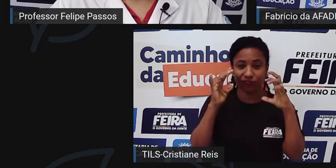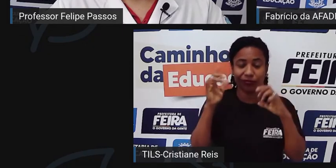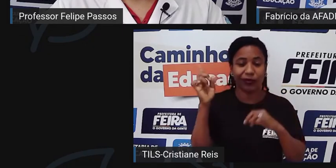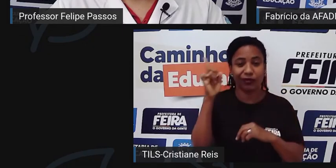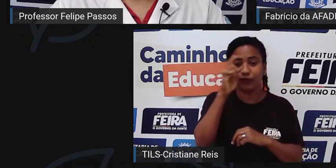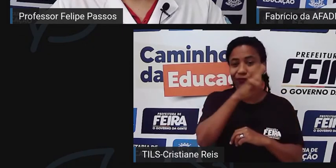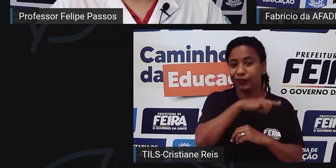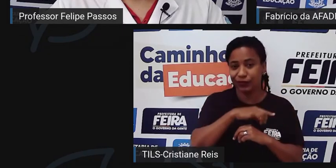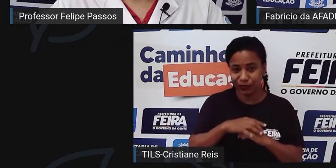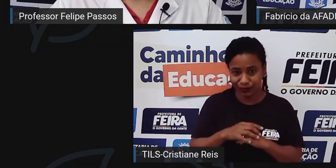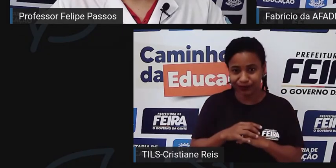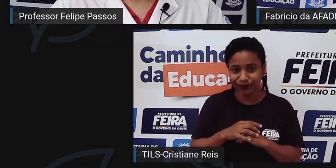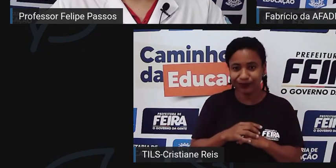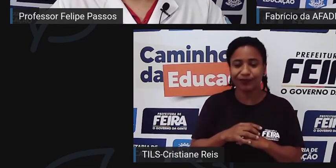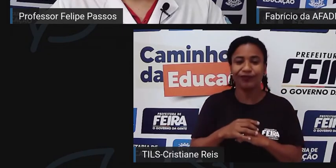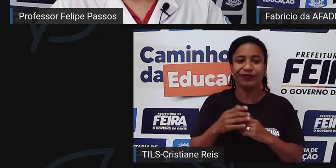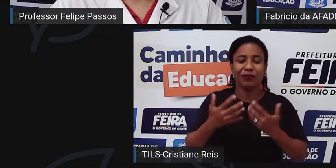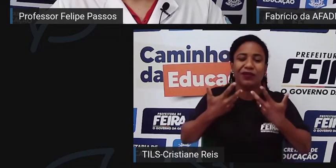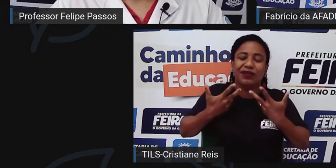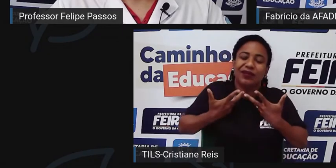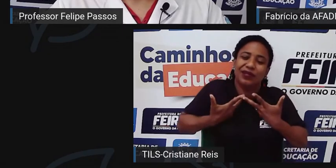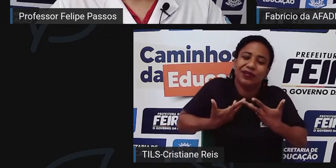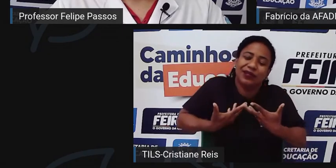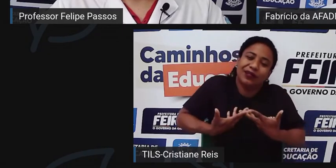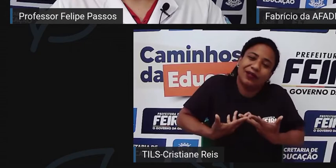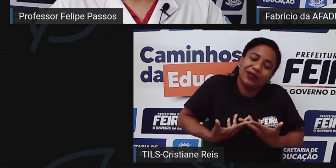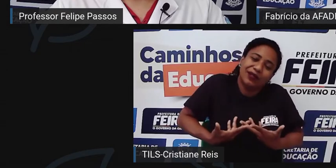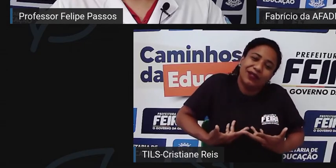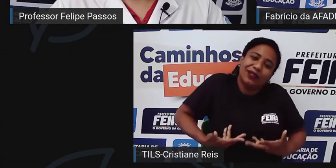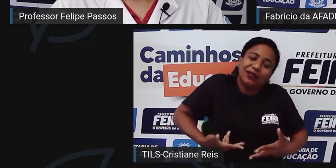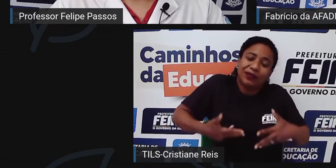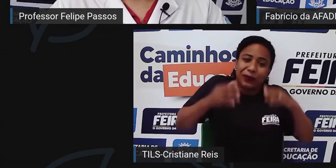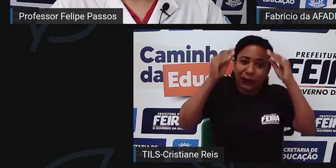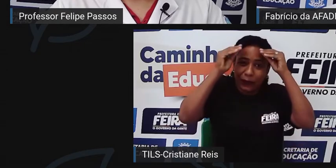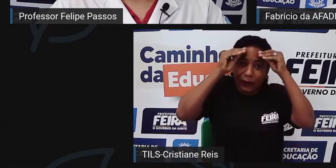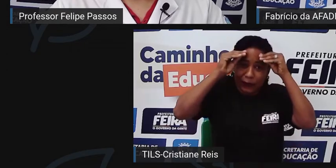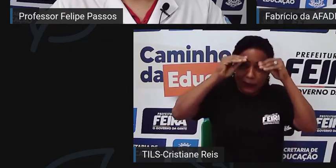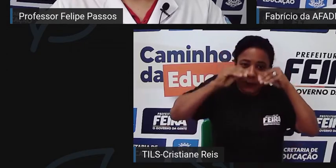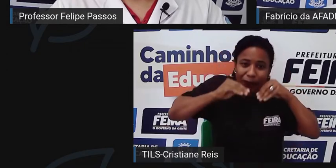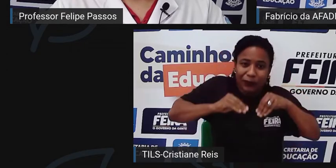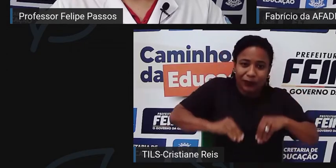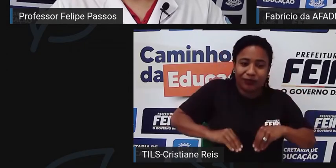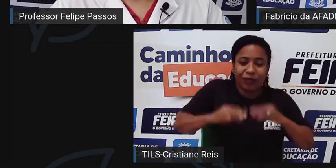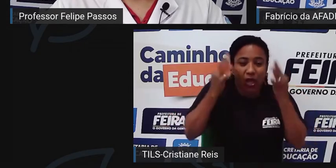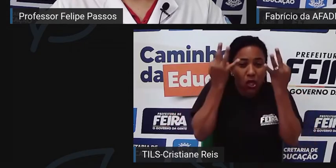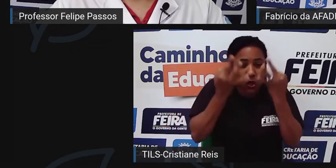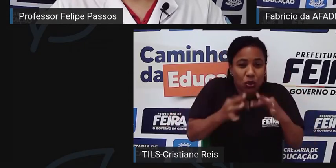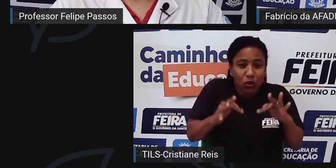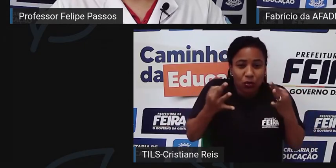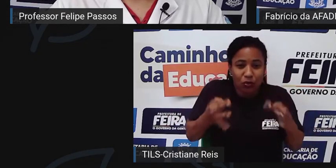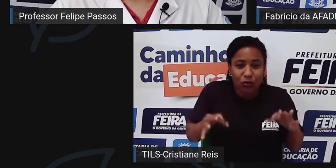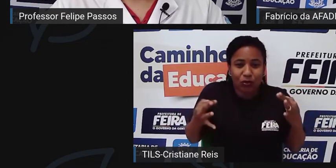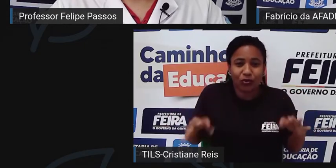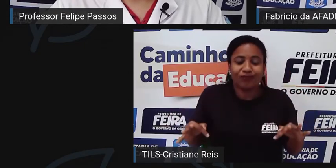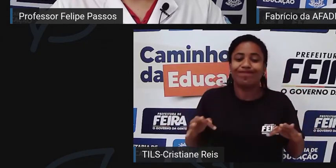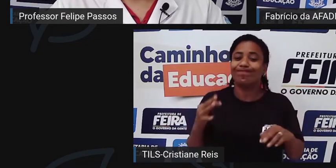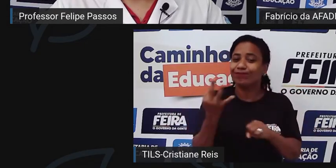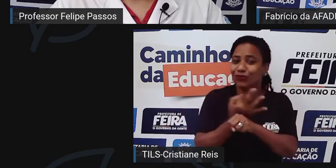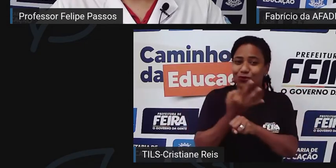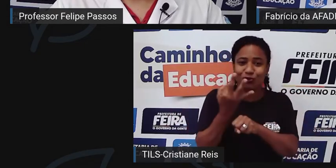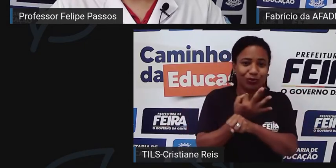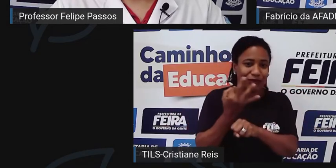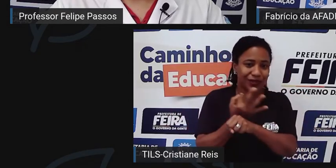paciente ao limite, ao limite extremo dele, ao limite da dor. A gente que tem doença fosiforme, a gente tem